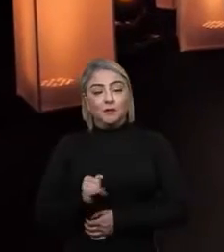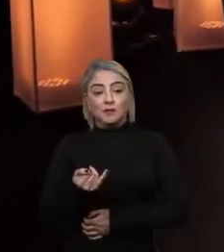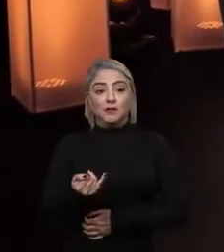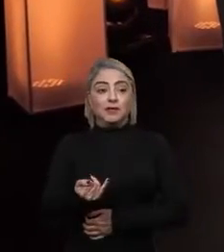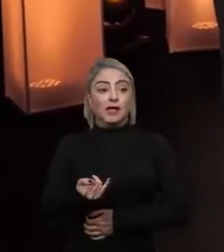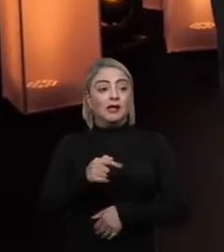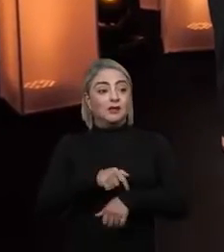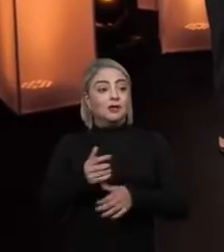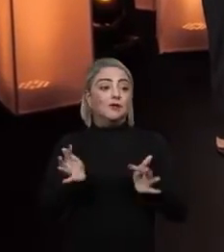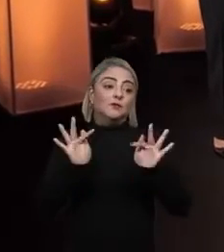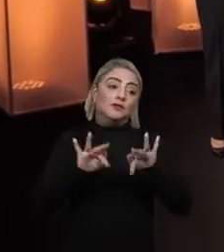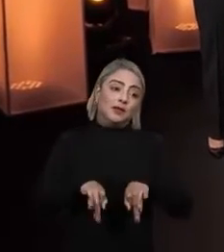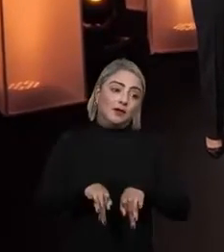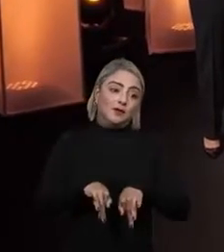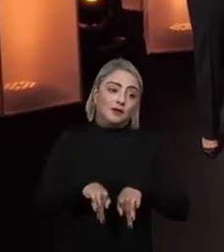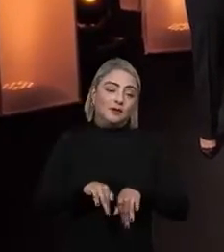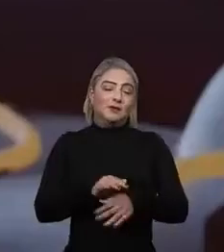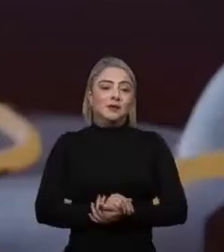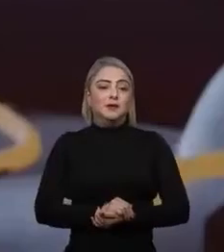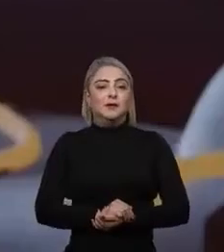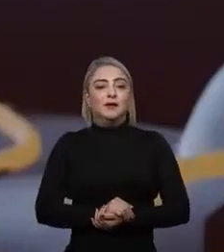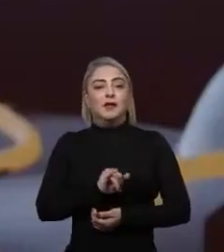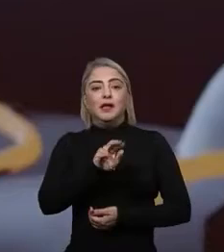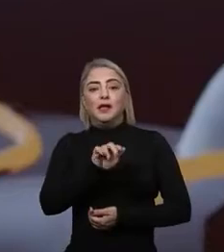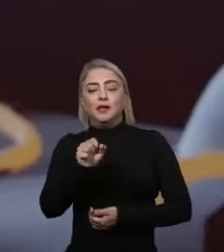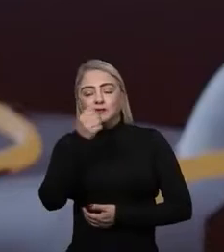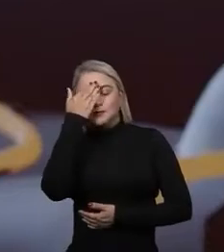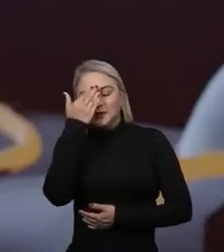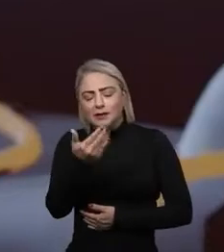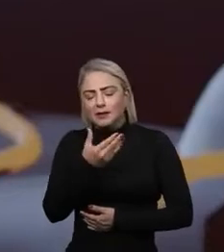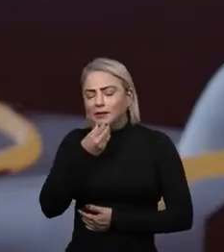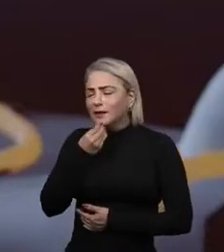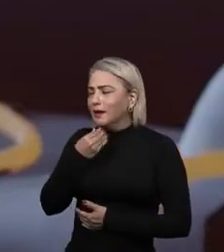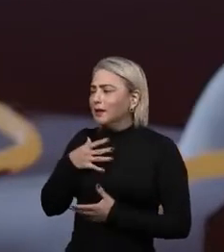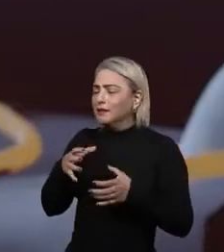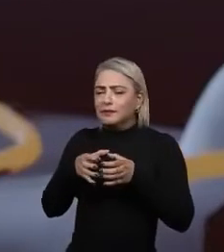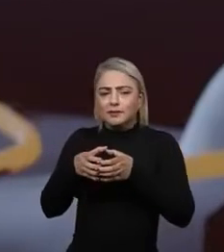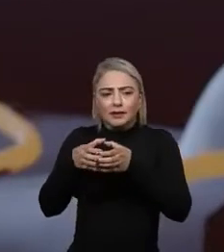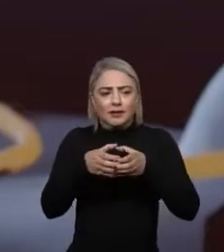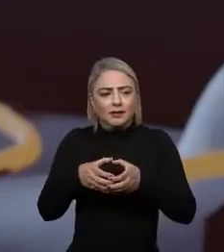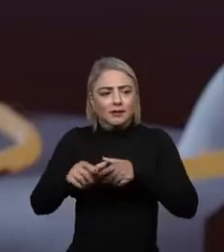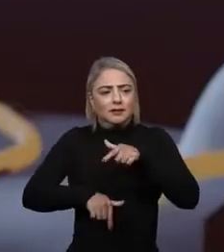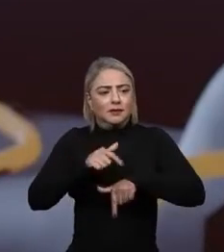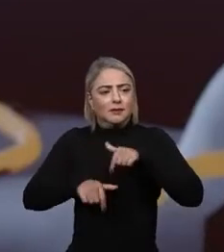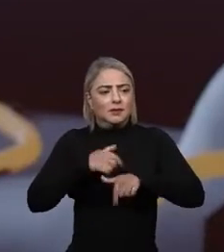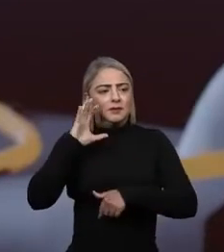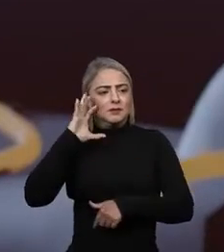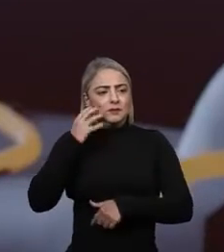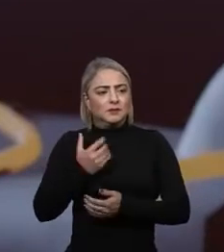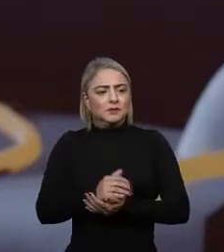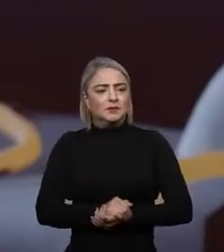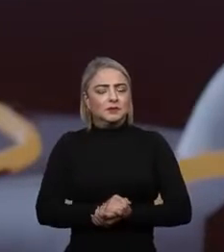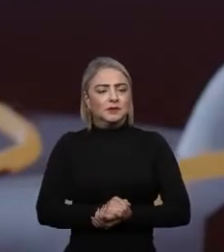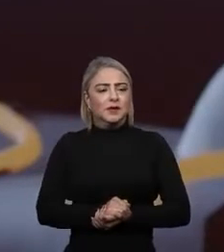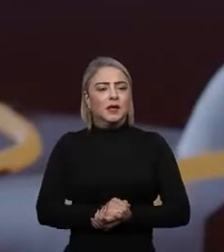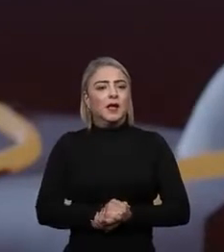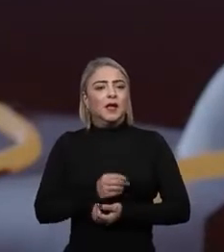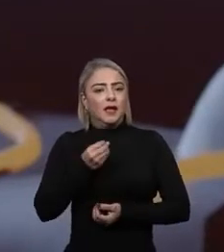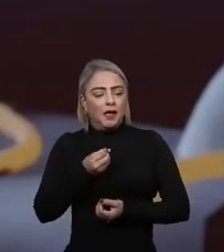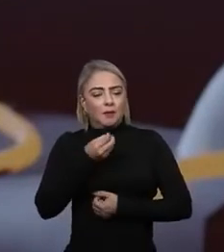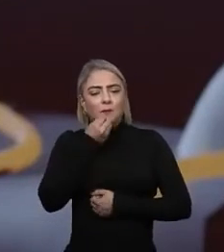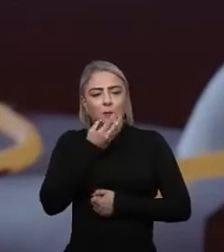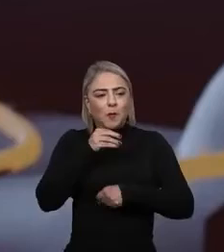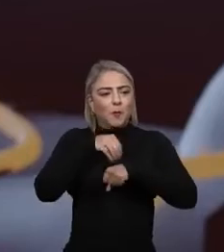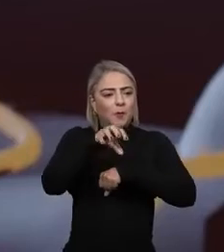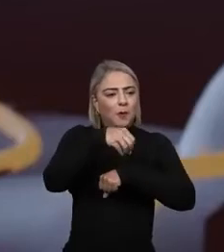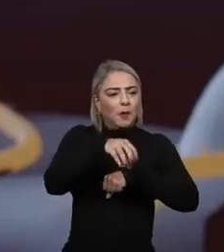está chegando no final, né, Manu? A gente está chegando no final. Ivson, muito grato a você e a todo o time que trabalhou com você nessa solução. Vale a pena, de fato, compartilhar com